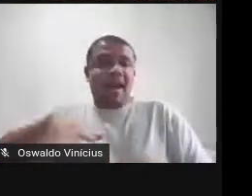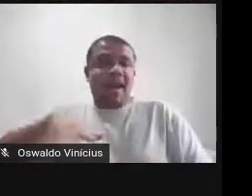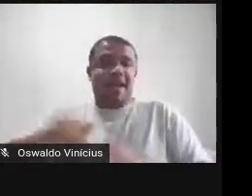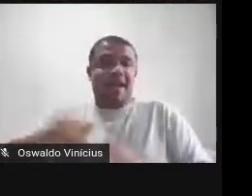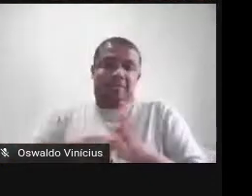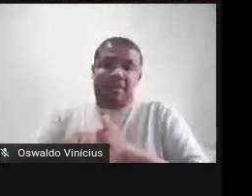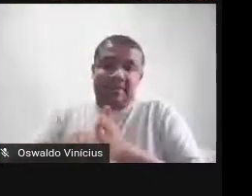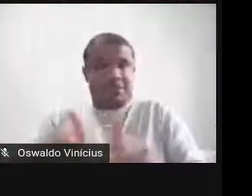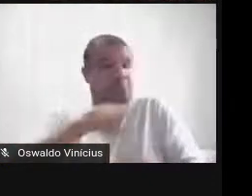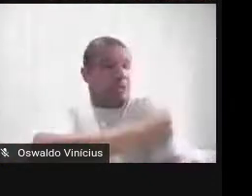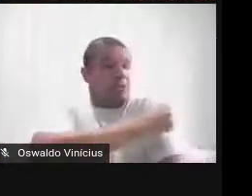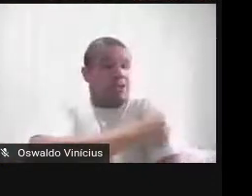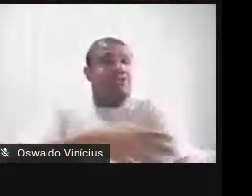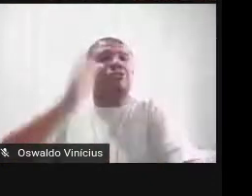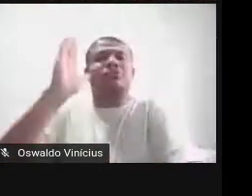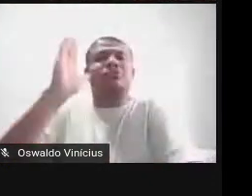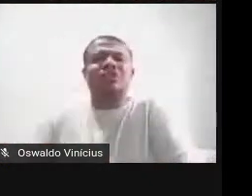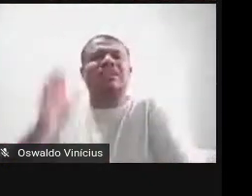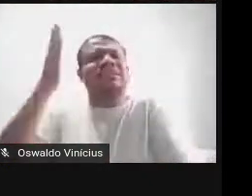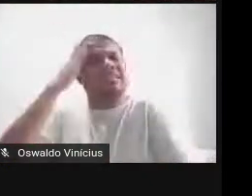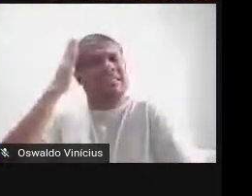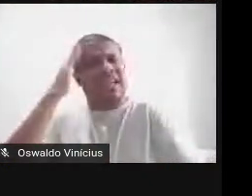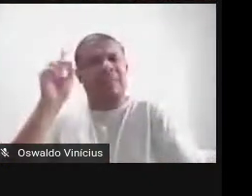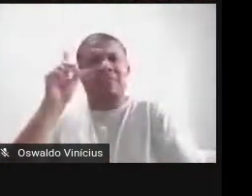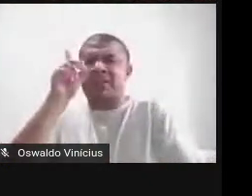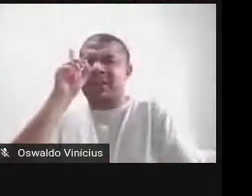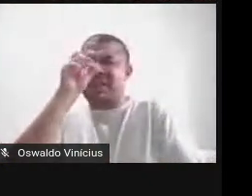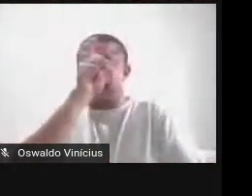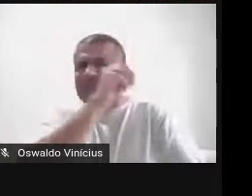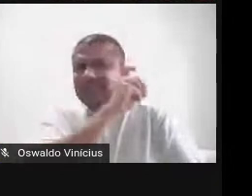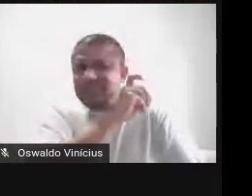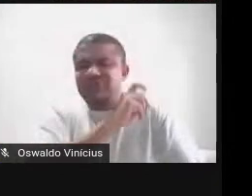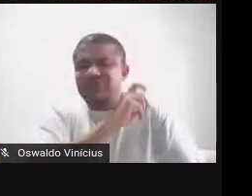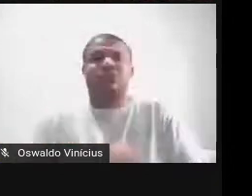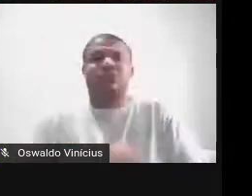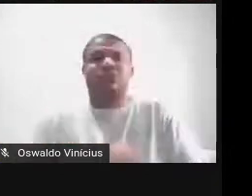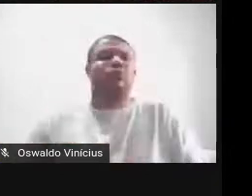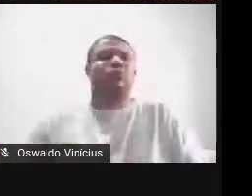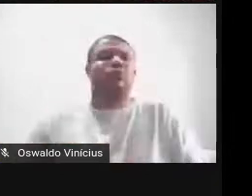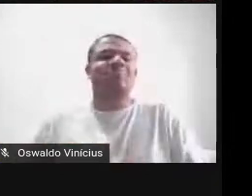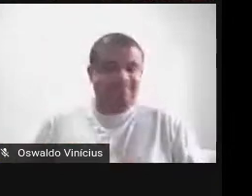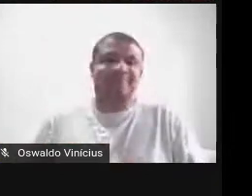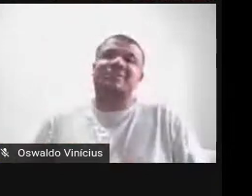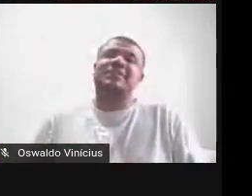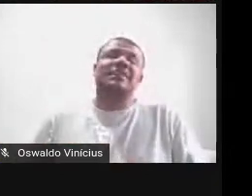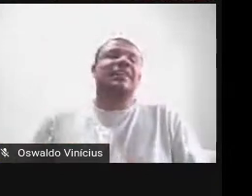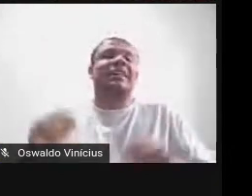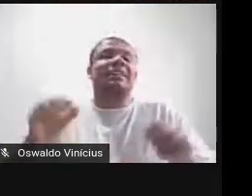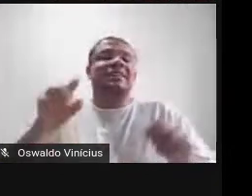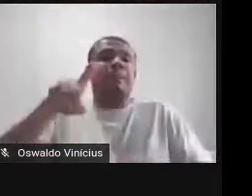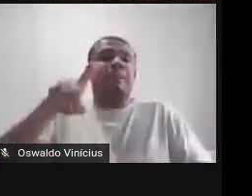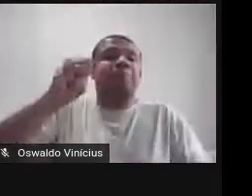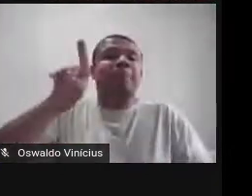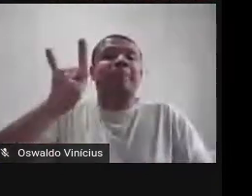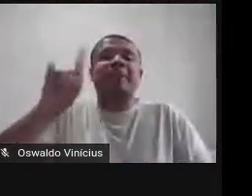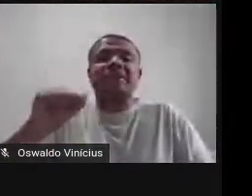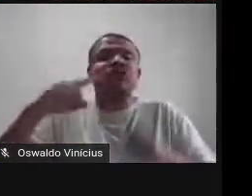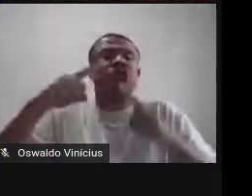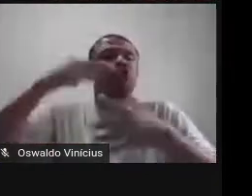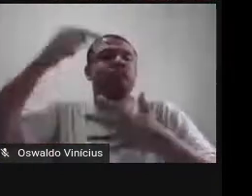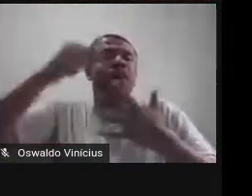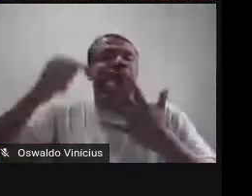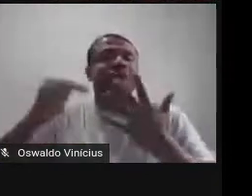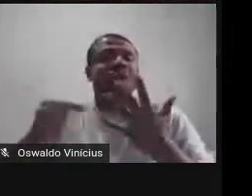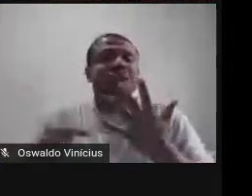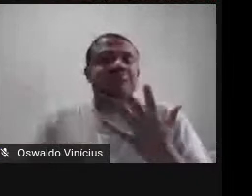foi meu aluno sabe como é difícil desver referências intermediáticas. Por quê? Afinal, o entendimento das